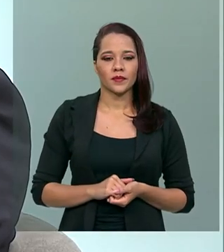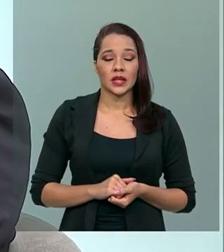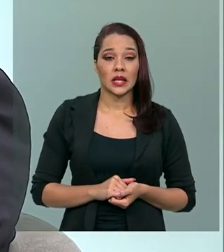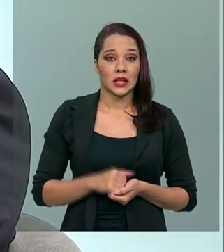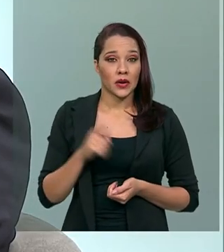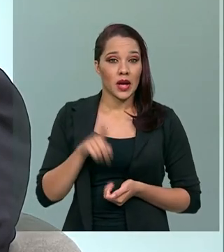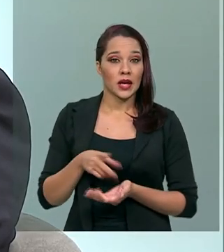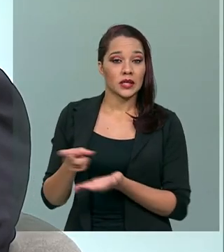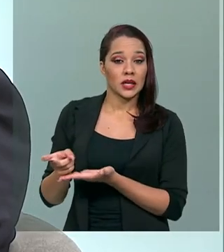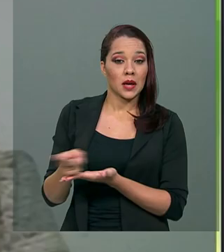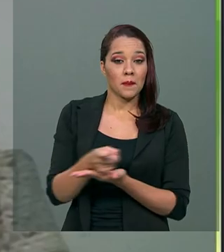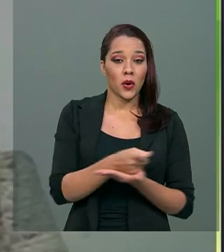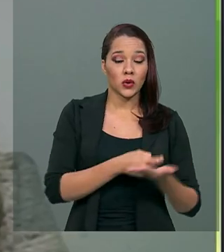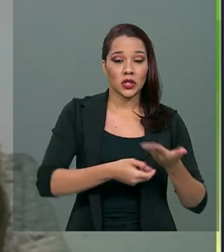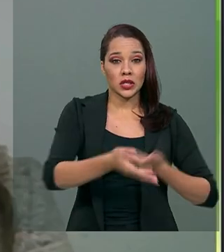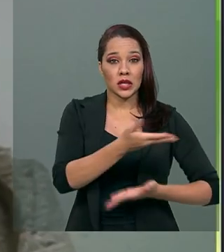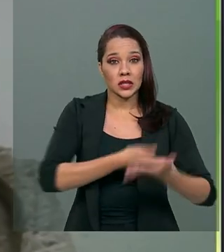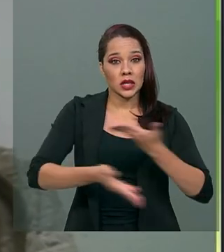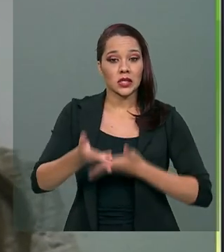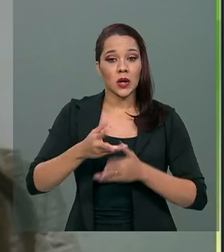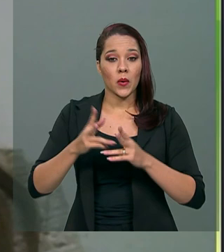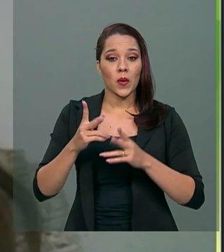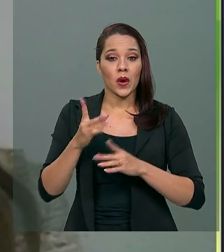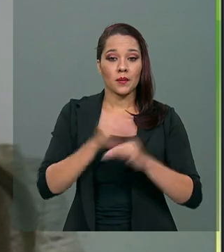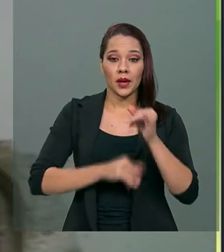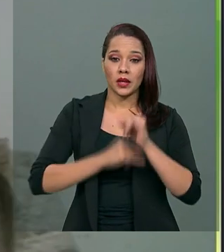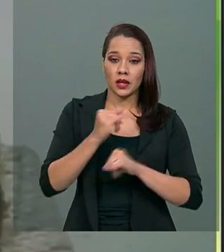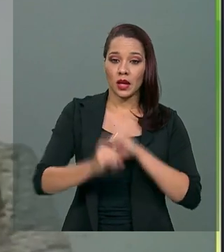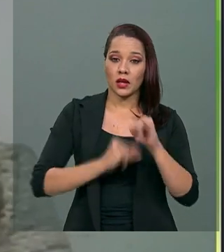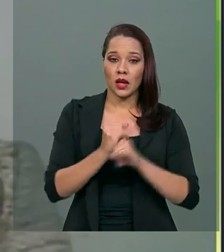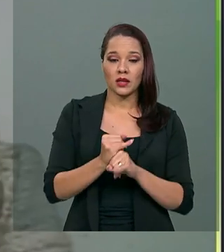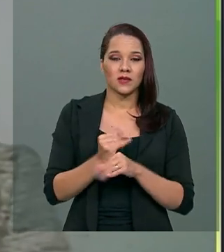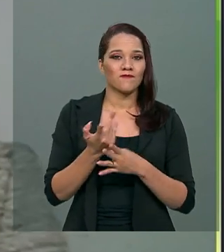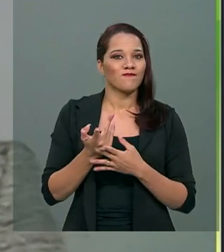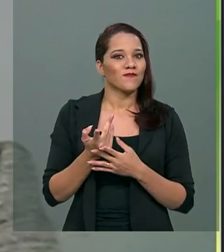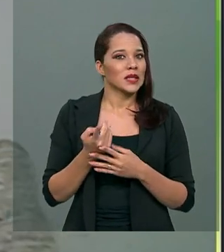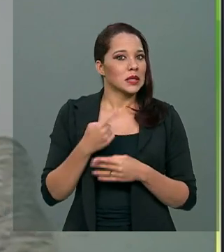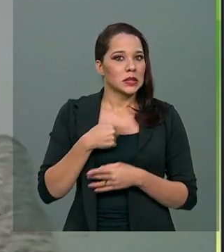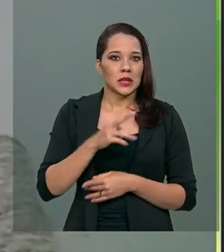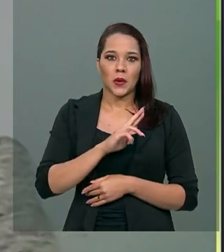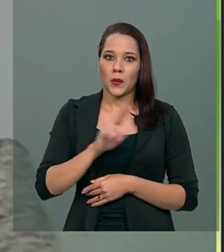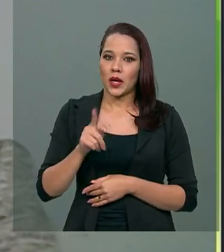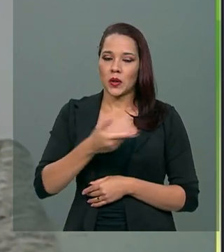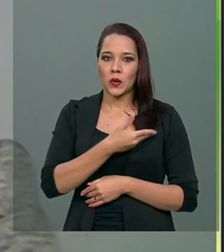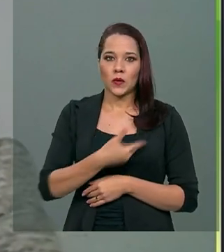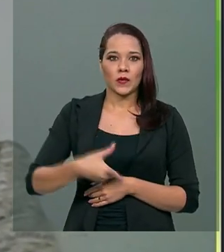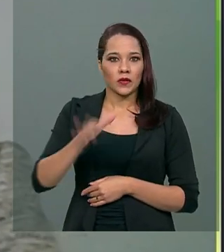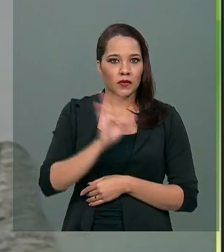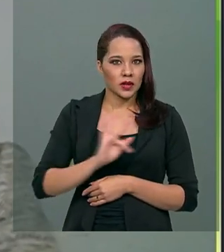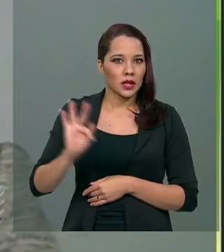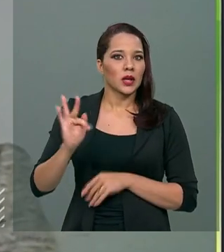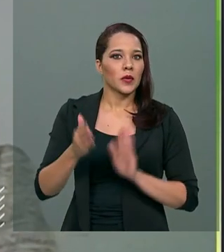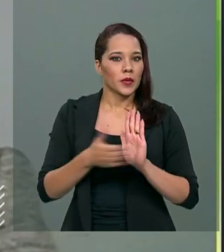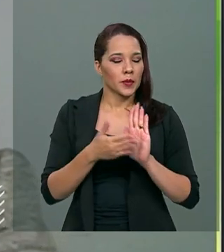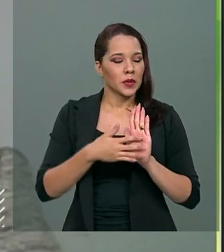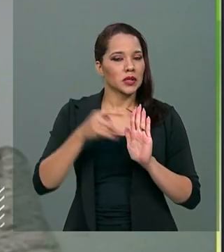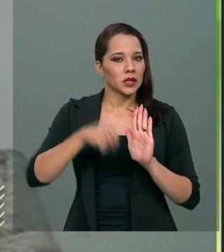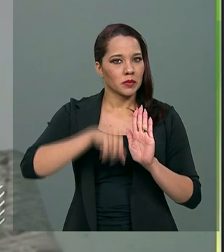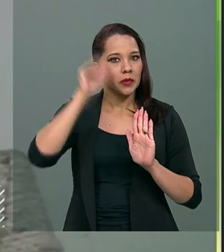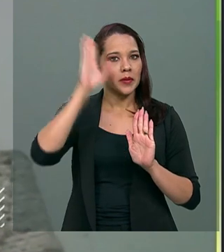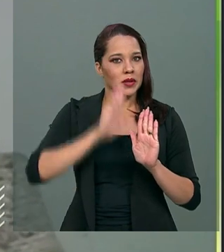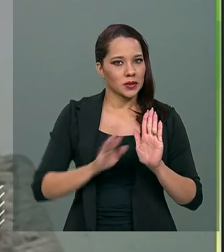transações eletrônicas, quando a gente coloca uma similaridade com a OCDE, não é isso que o governo federal está trazendo para o Brasil.